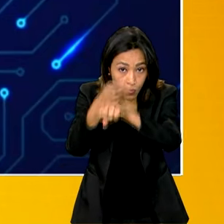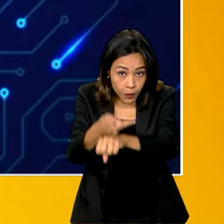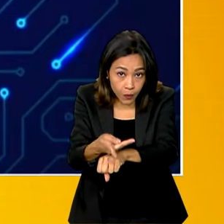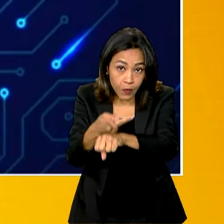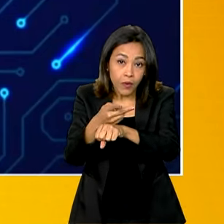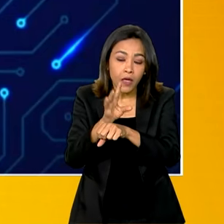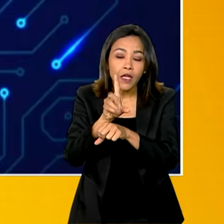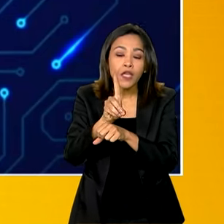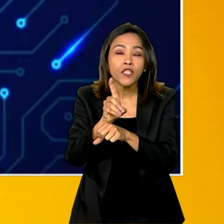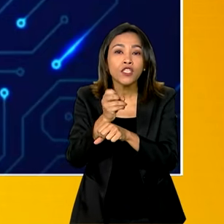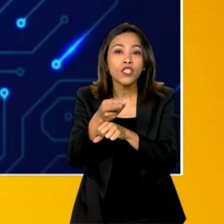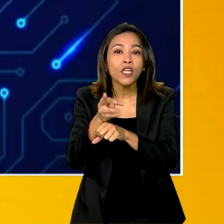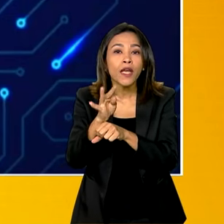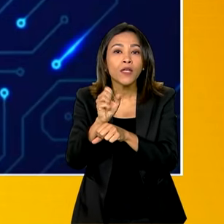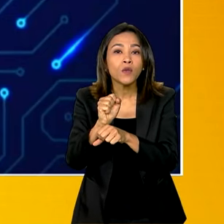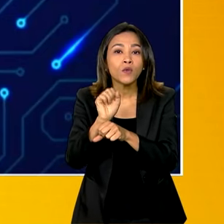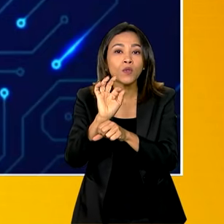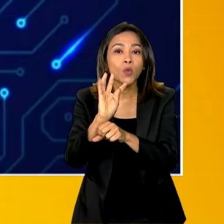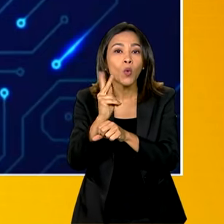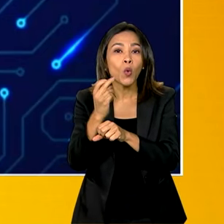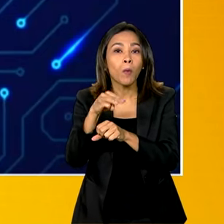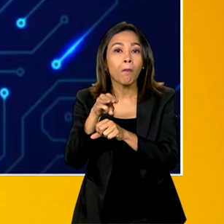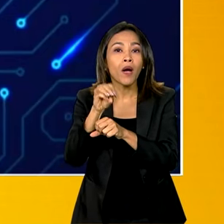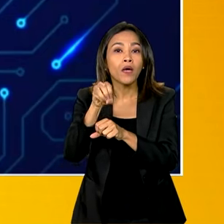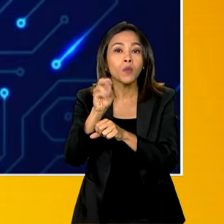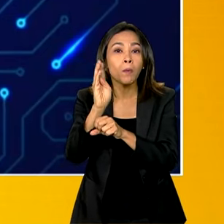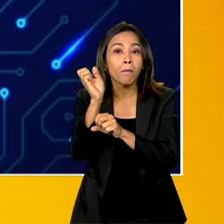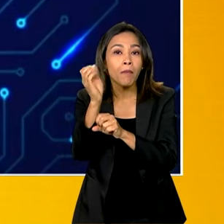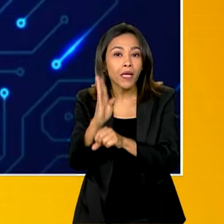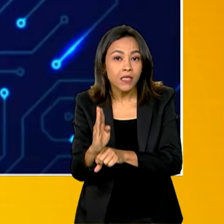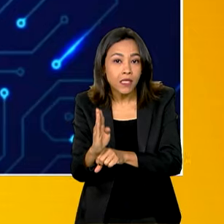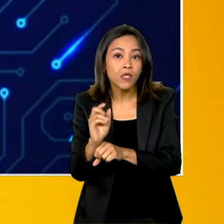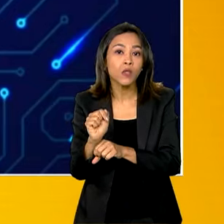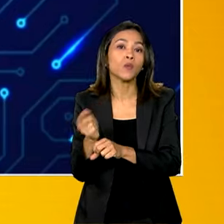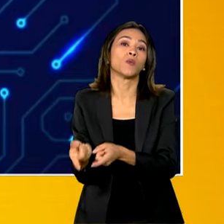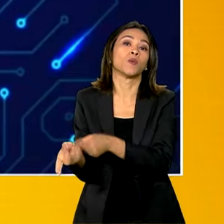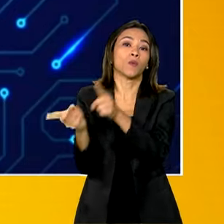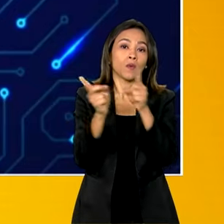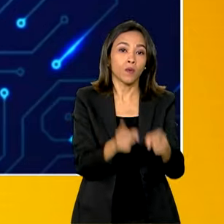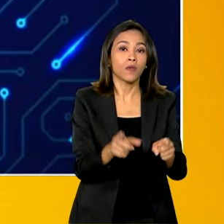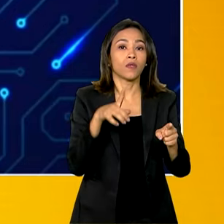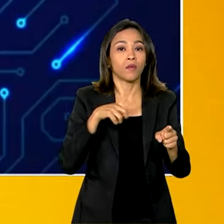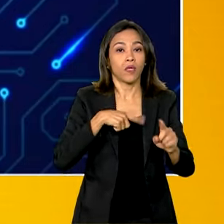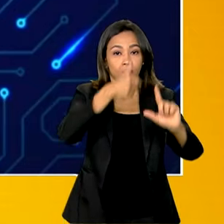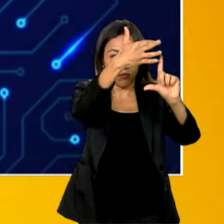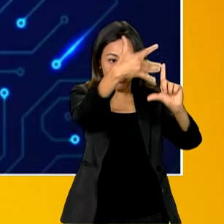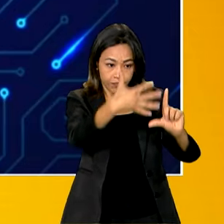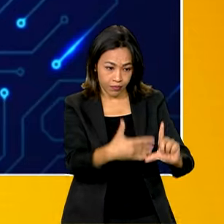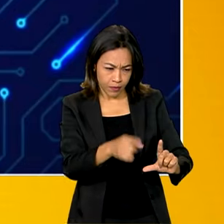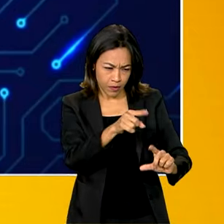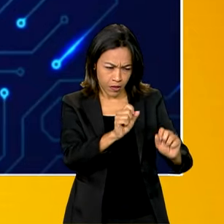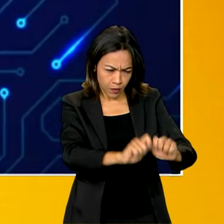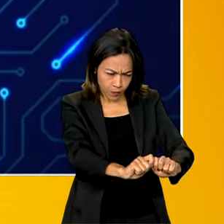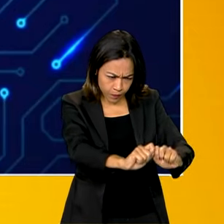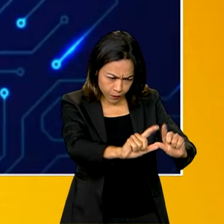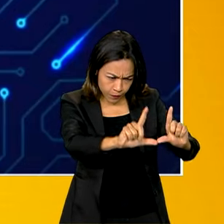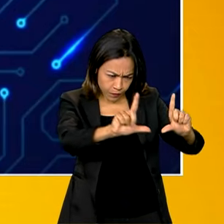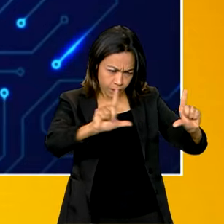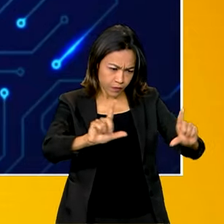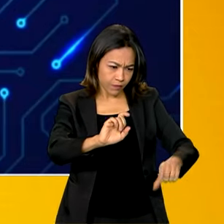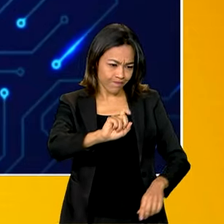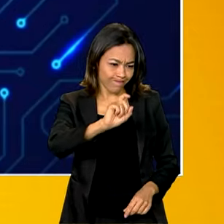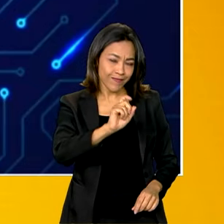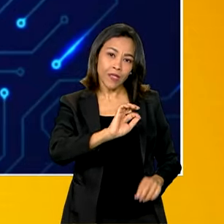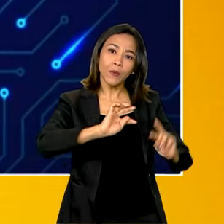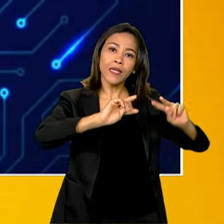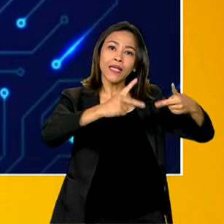Telegram Direitos Humanos Brasil e na página da Ouvidoria Nacional de Direitos Humanos tem lá um link específico para que